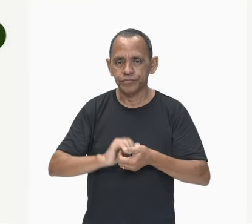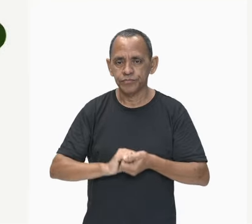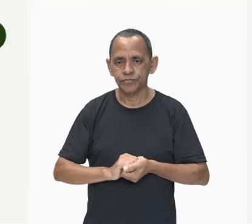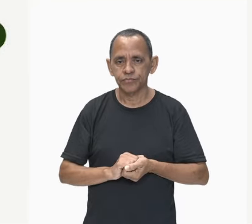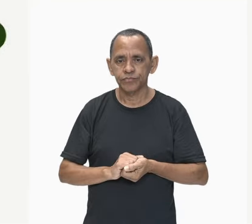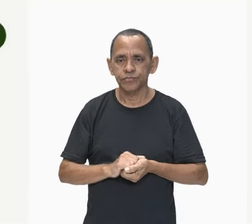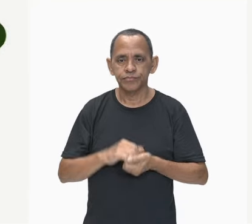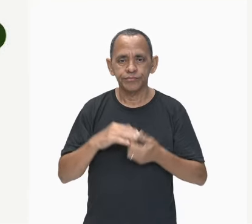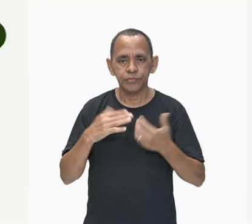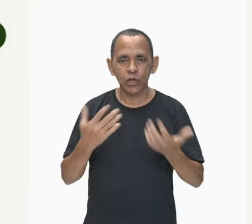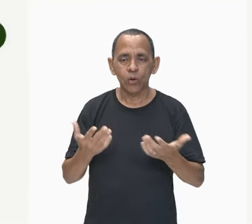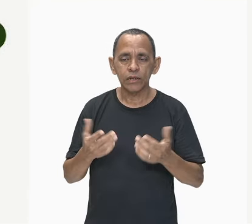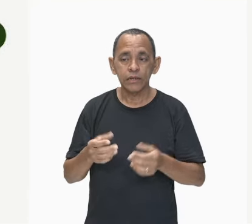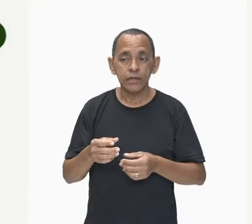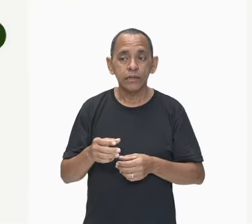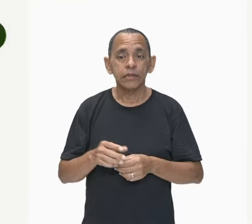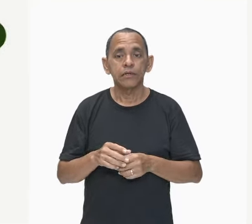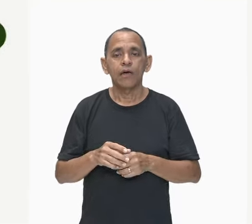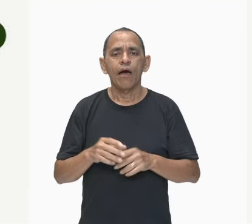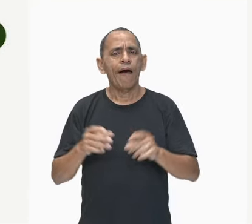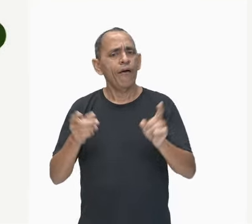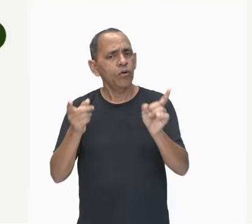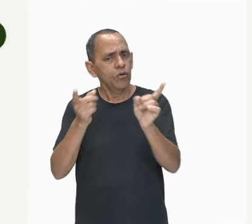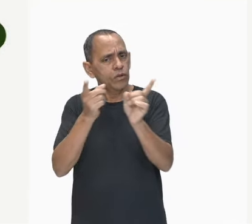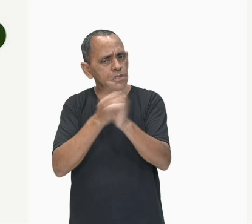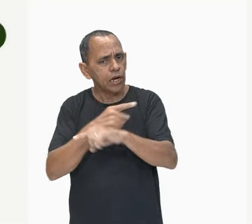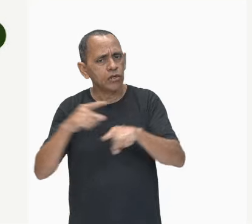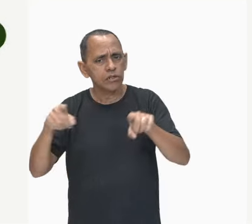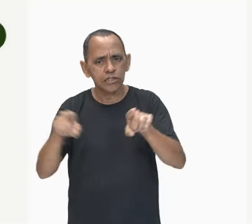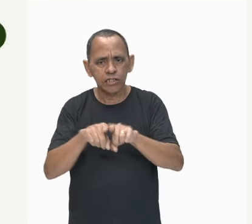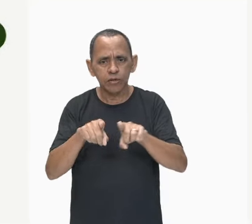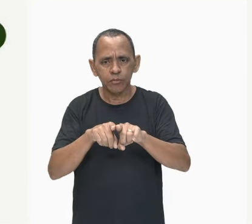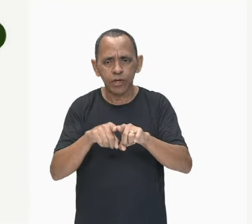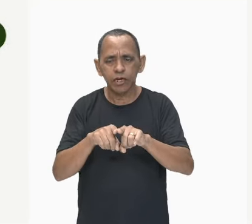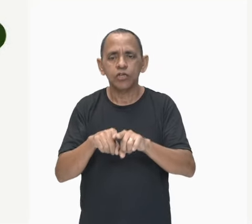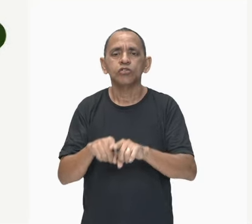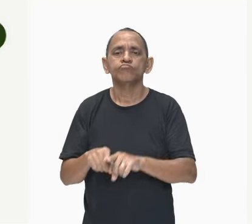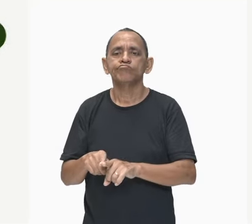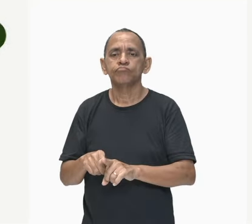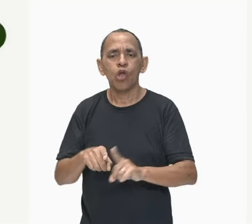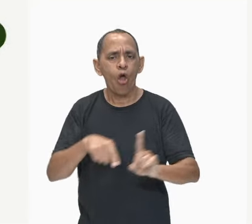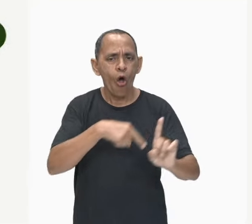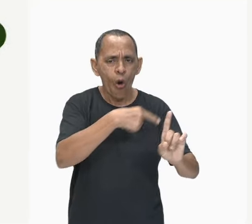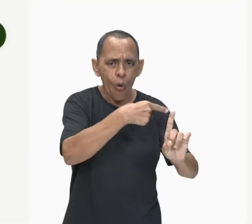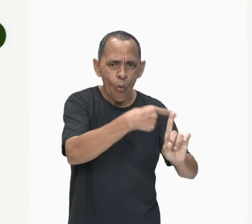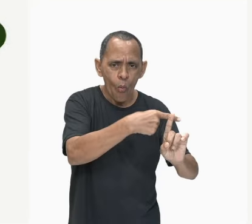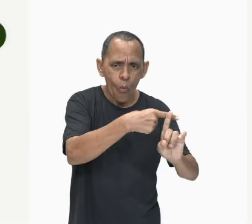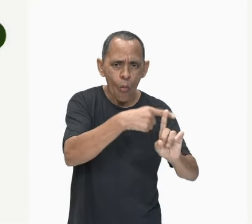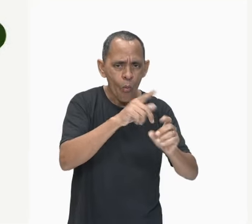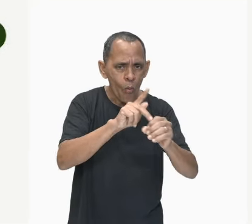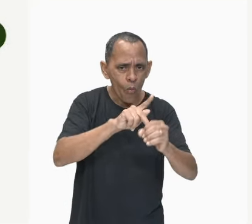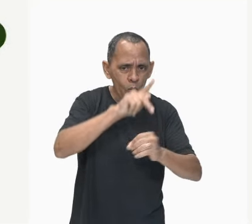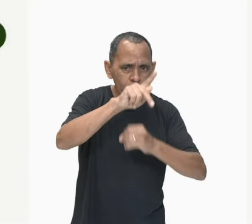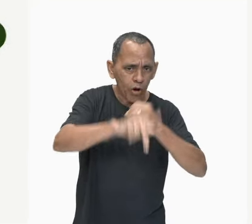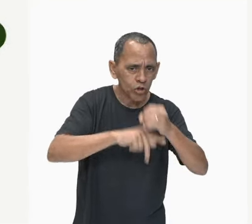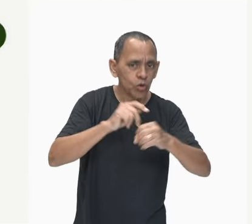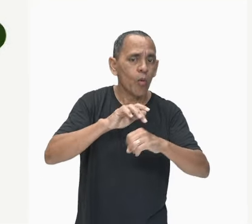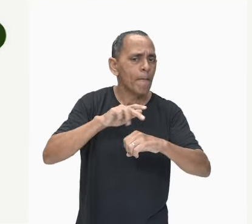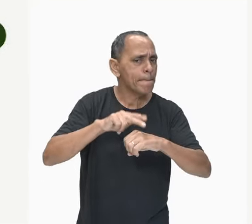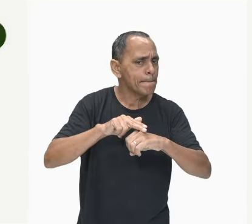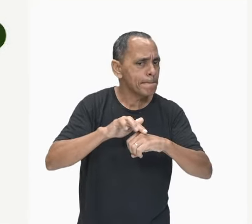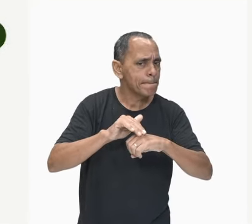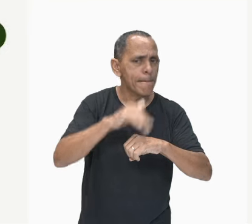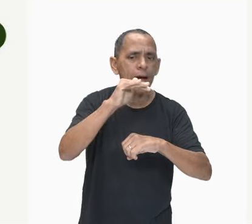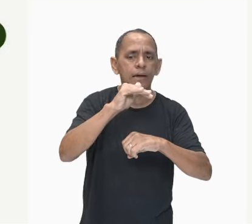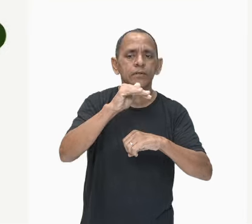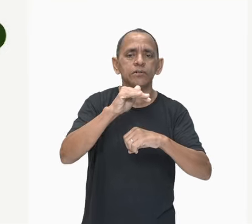elétrons, o corpo eletrizado positivamente. E se os dois forem